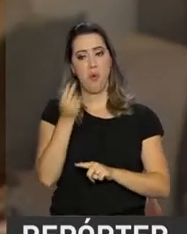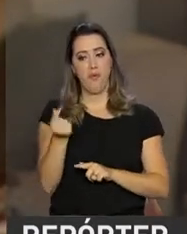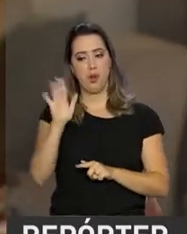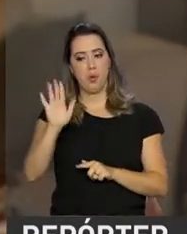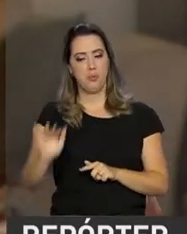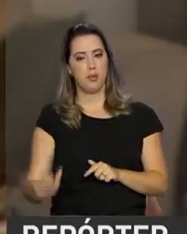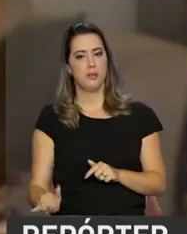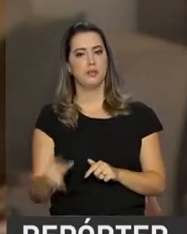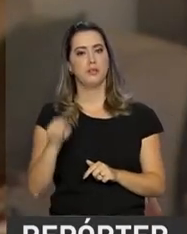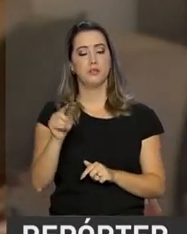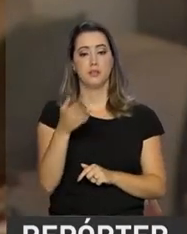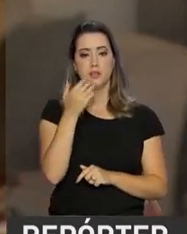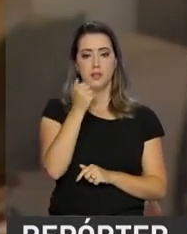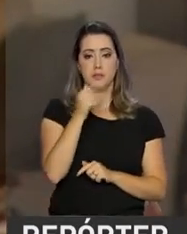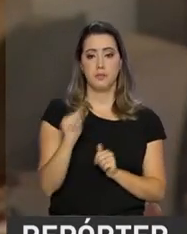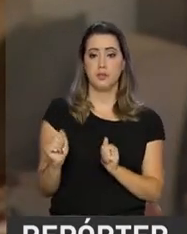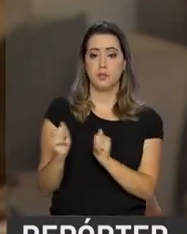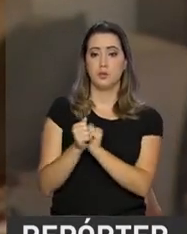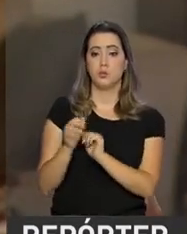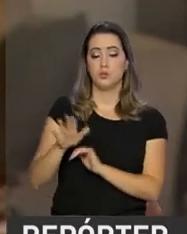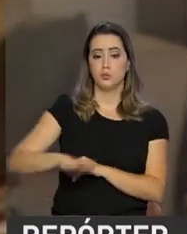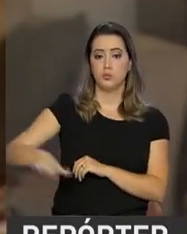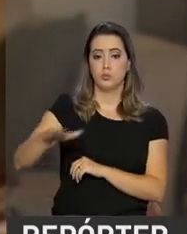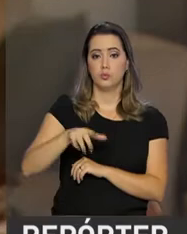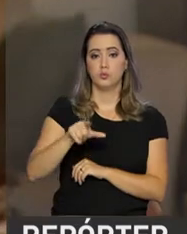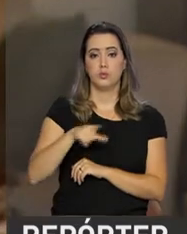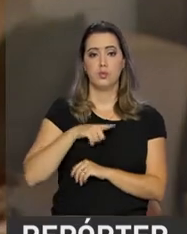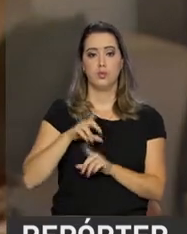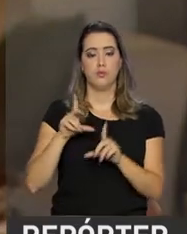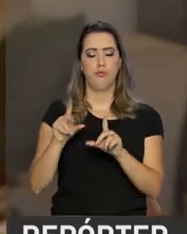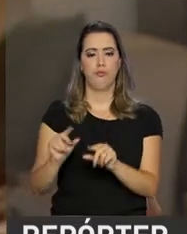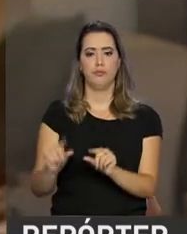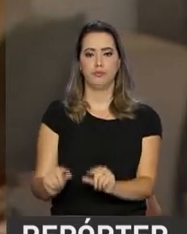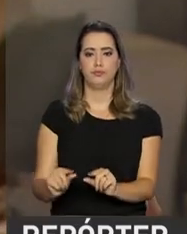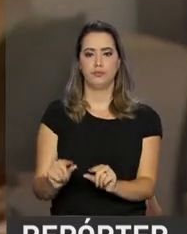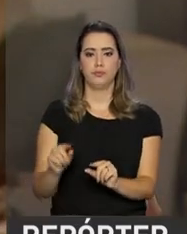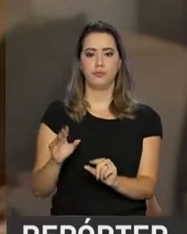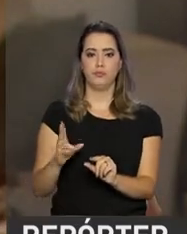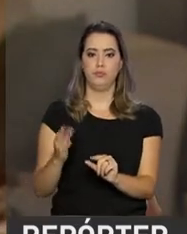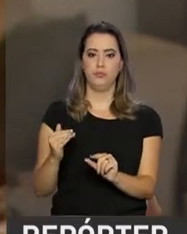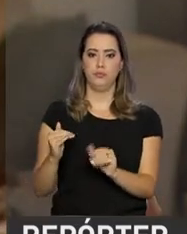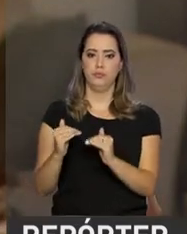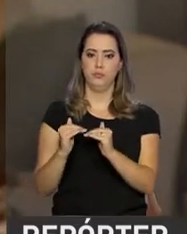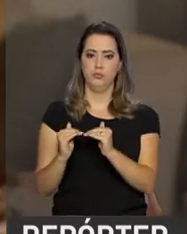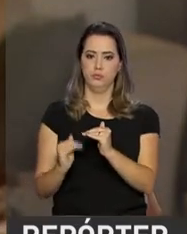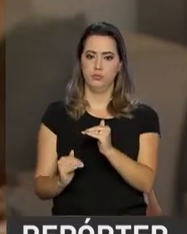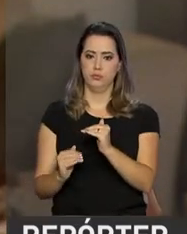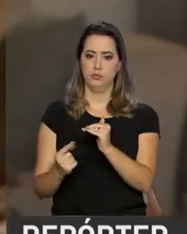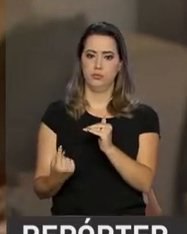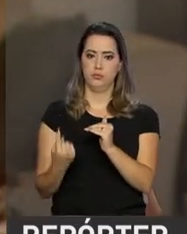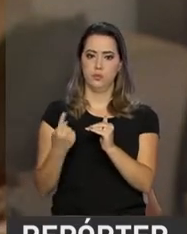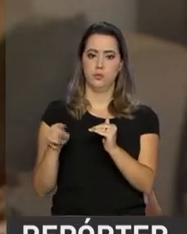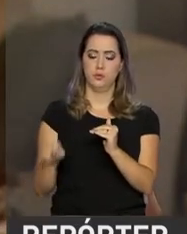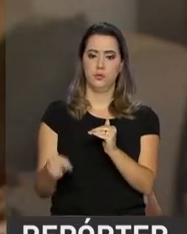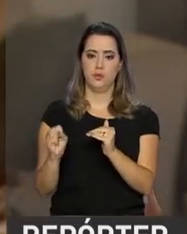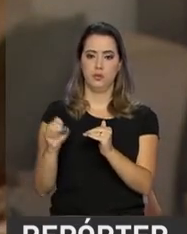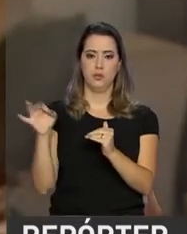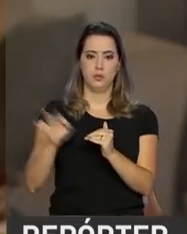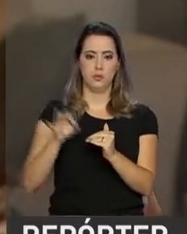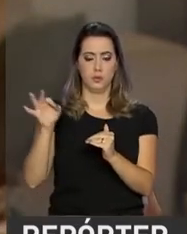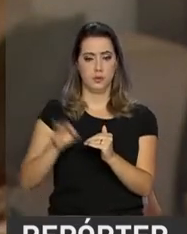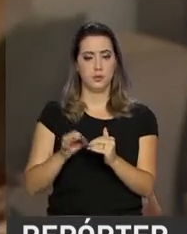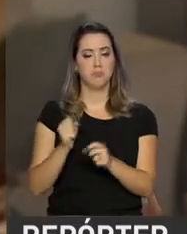alimentação índice, o conjunto de alimentação teve deflação, uma queda, se não me engano, de 1,8%